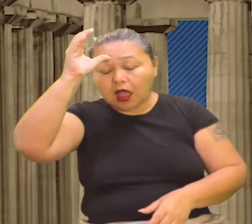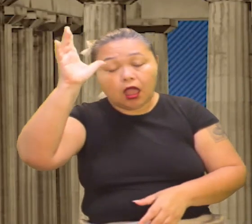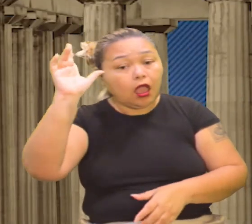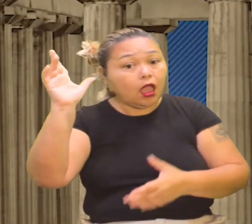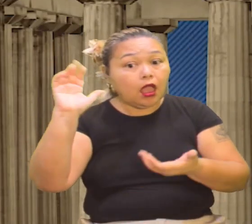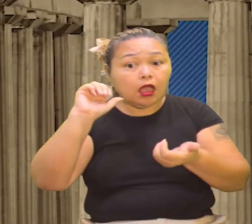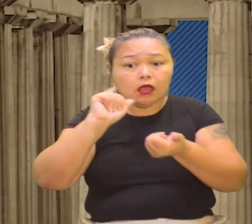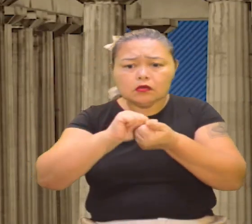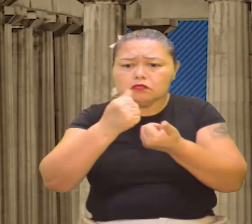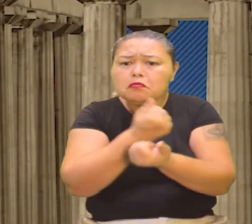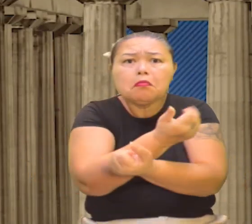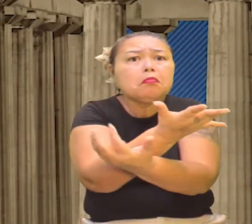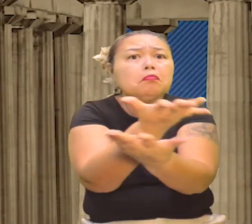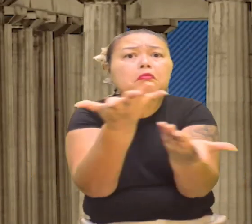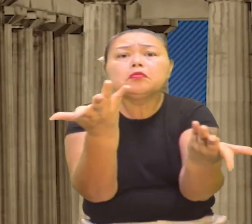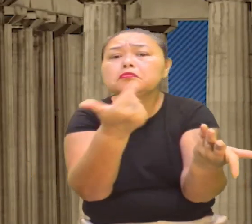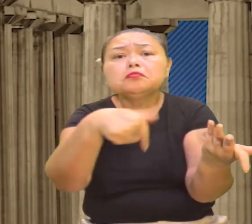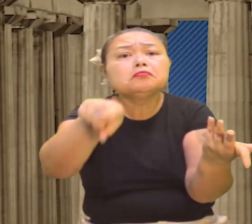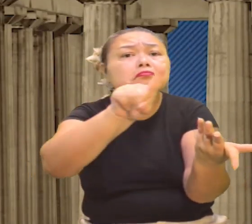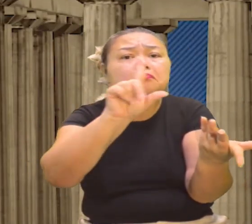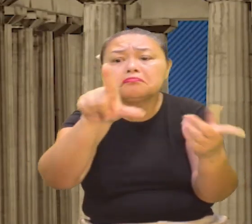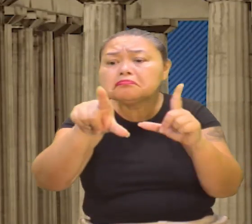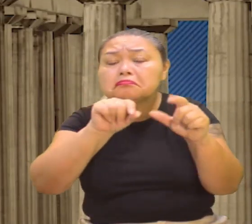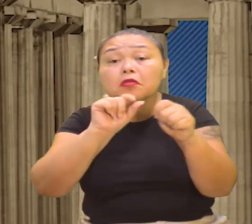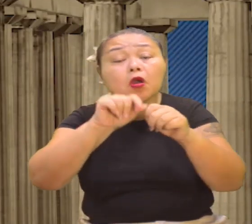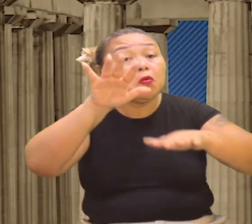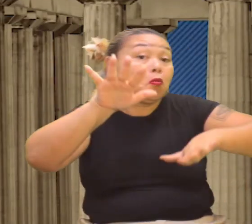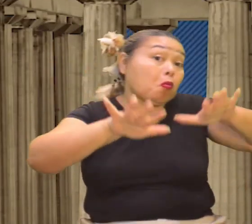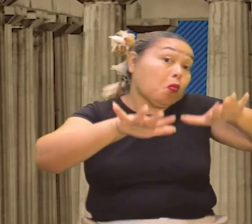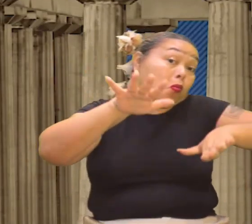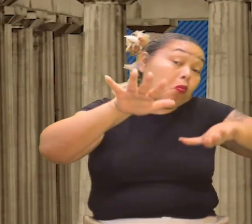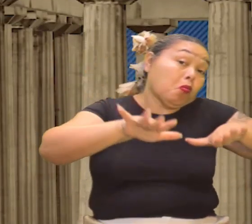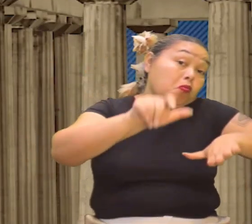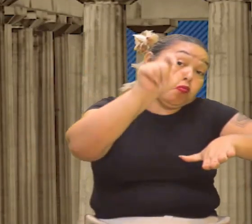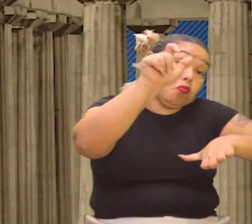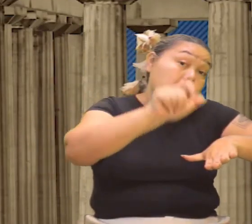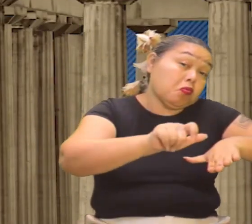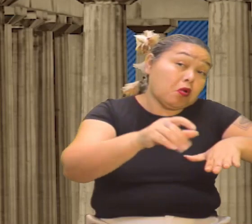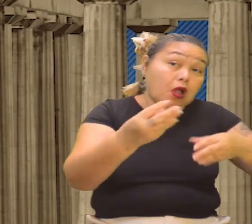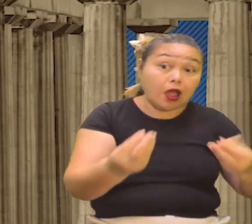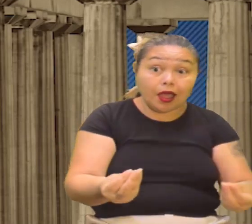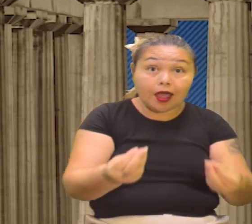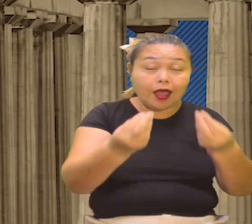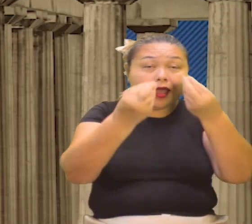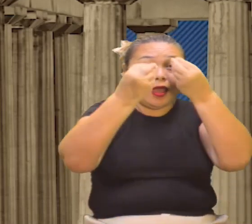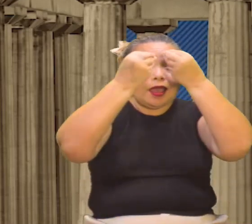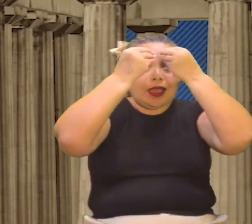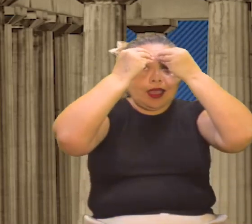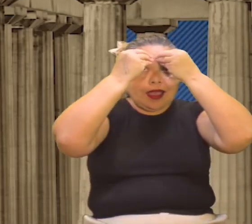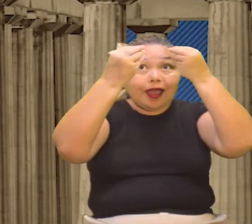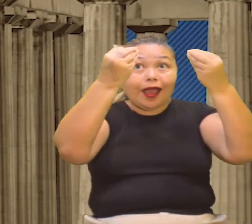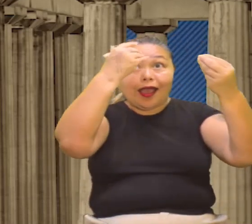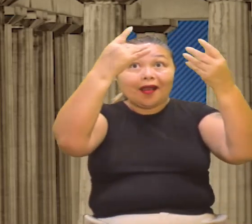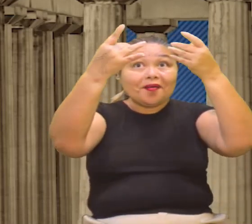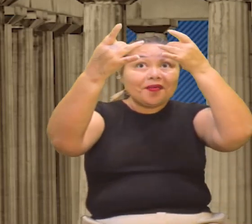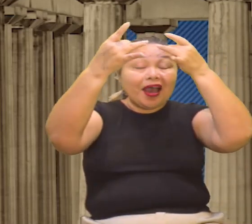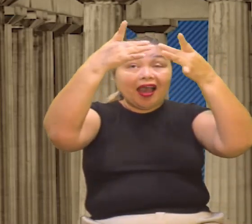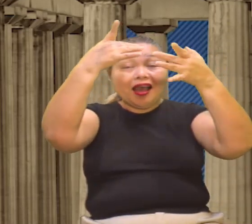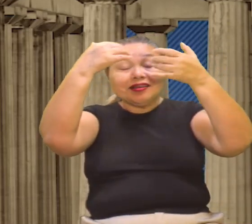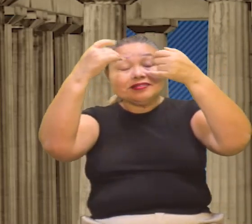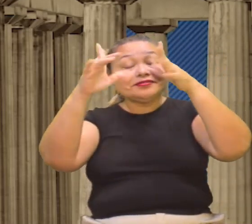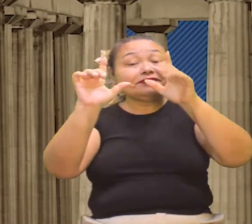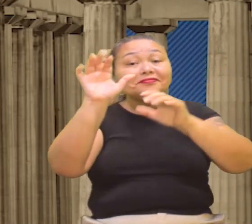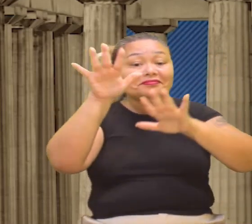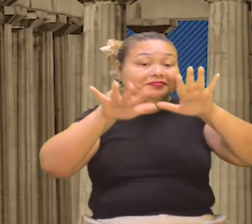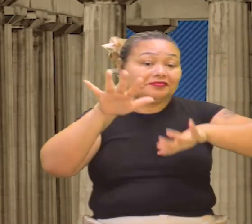adequada, é disponibilizada para todos, uns que são, o conhecimento vem e são adquiridos, dependendo da pessoa com